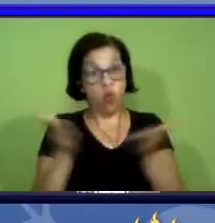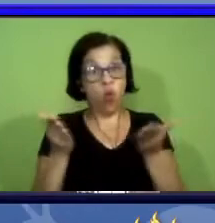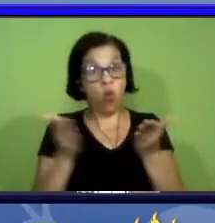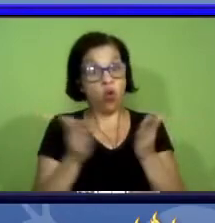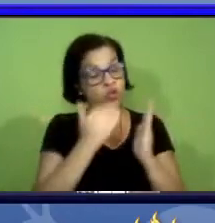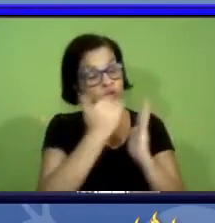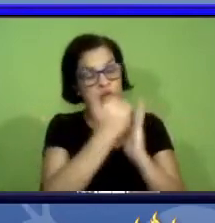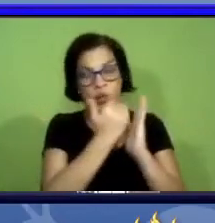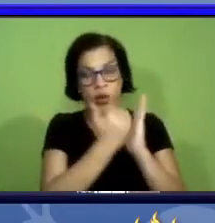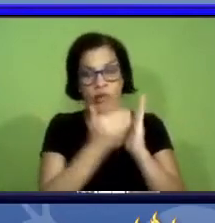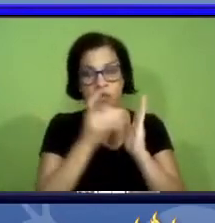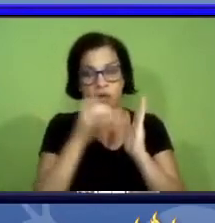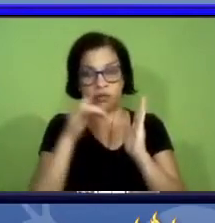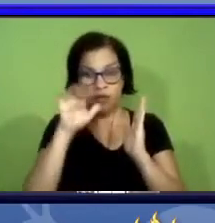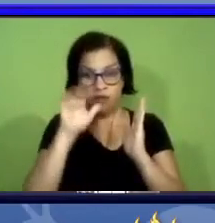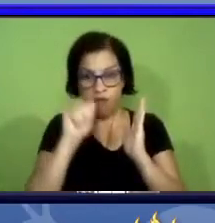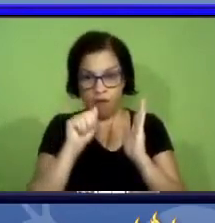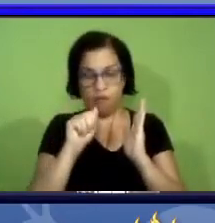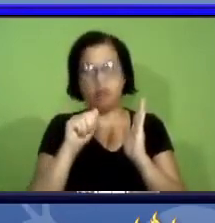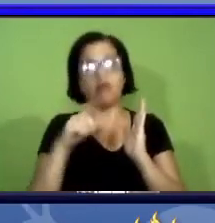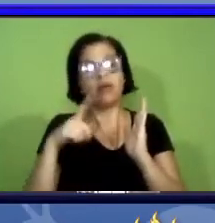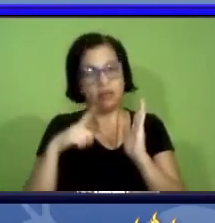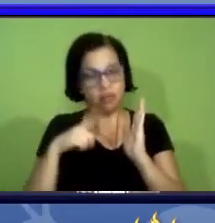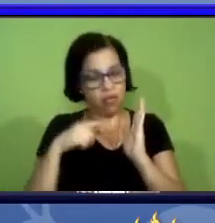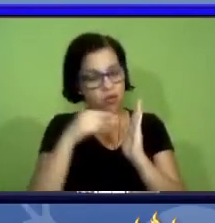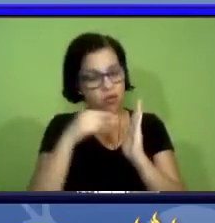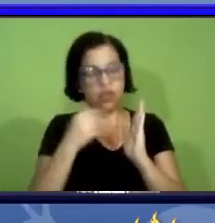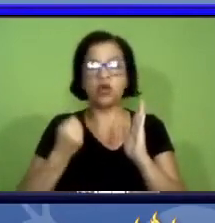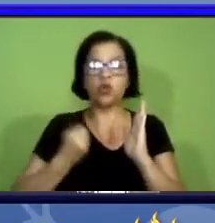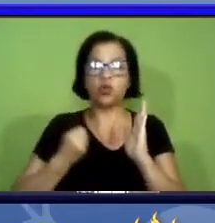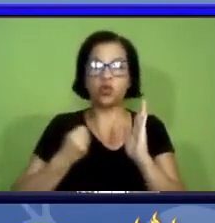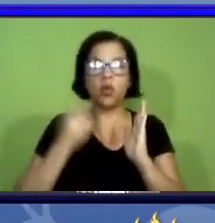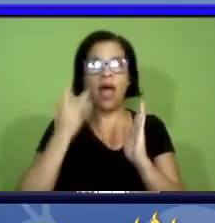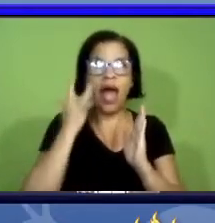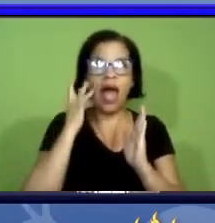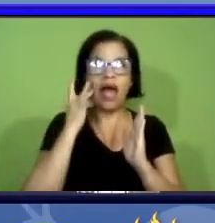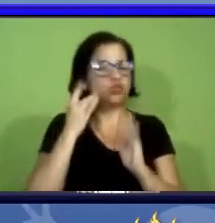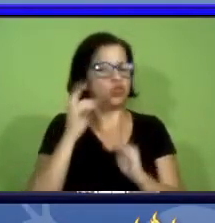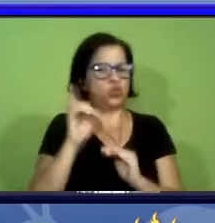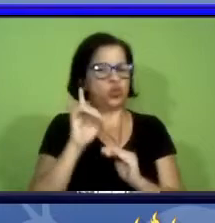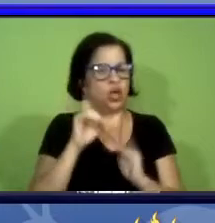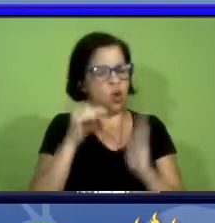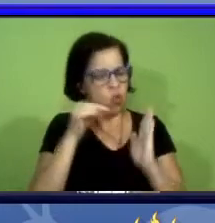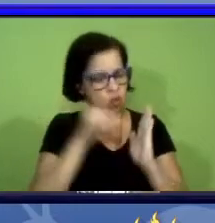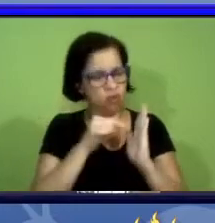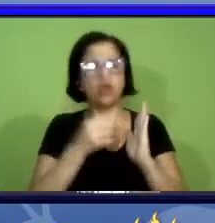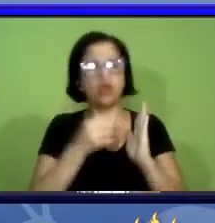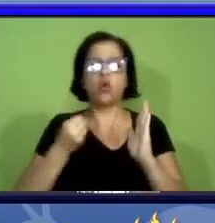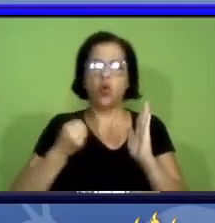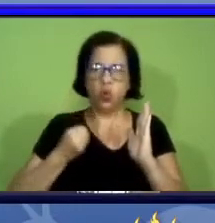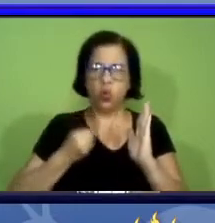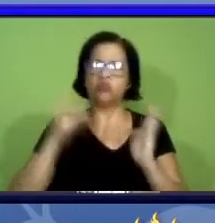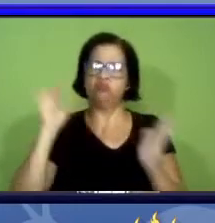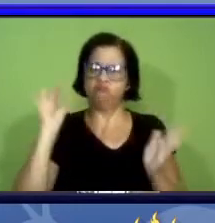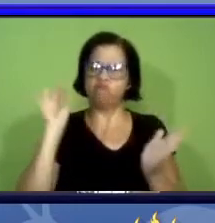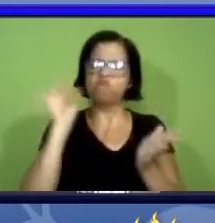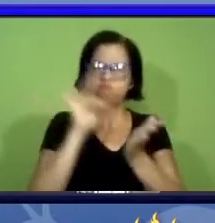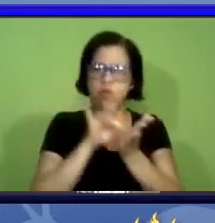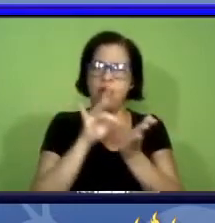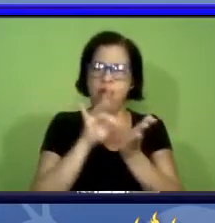catálogo da fauna esses números deixam de ser estimativos eles passam a ser realidade